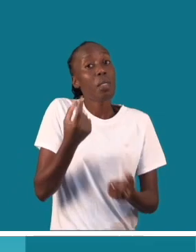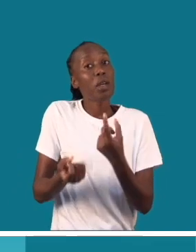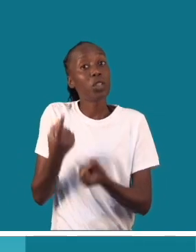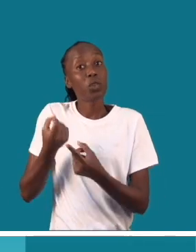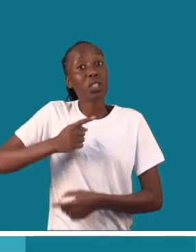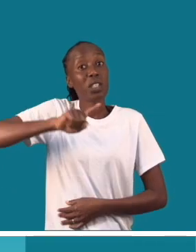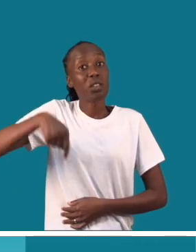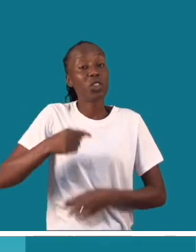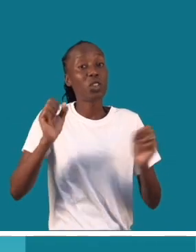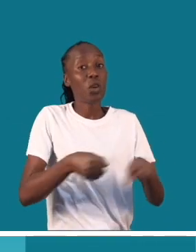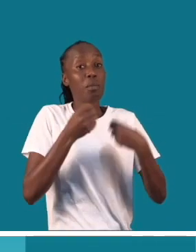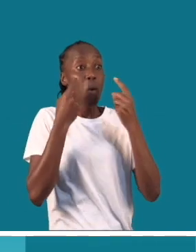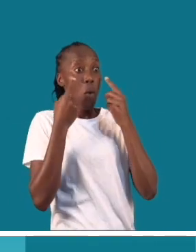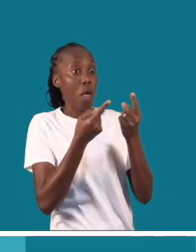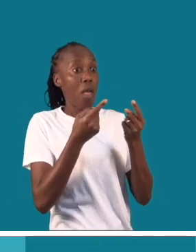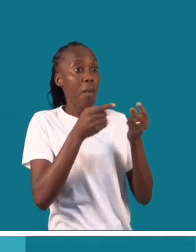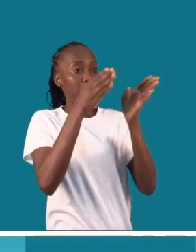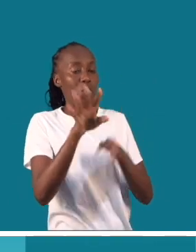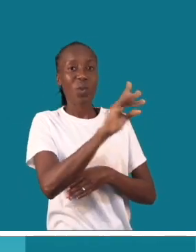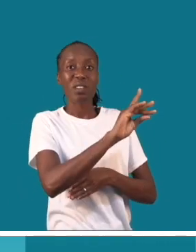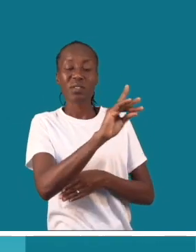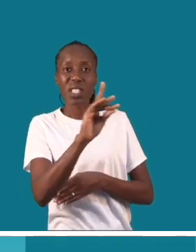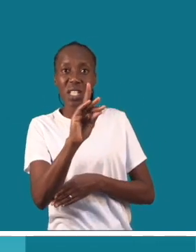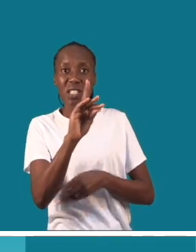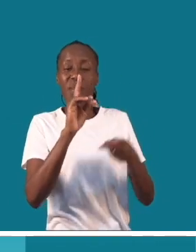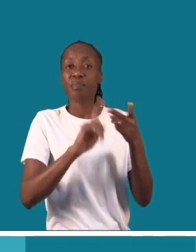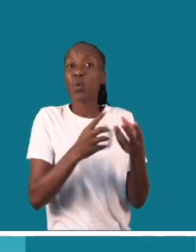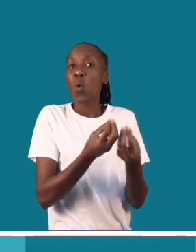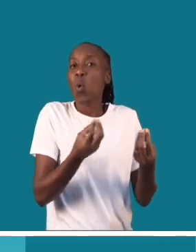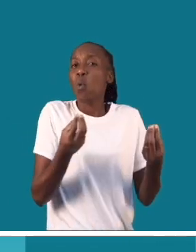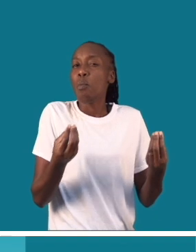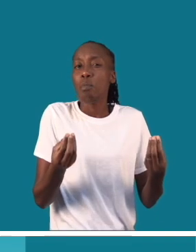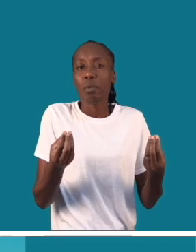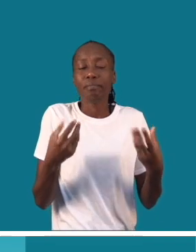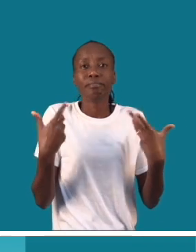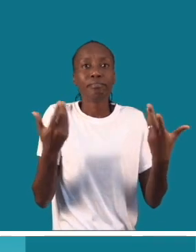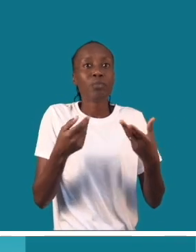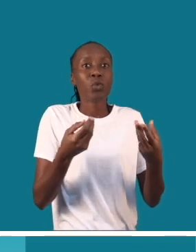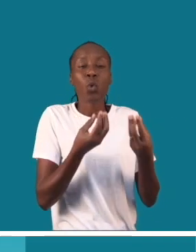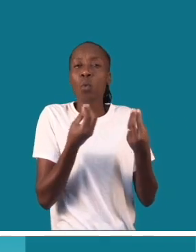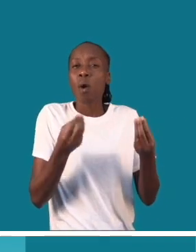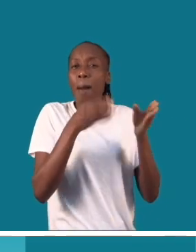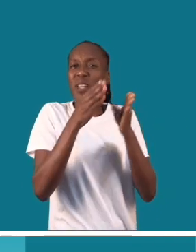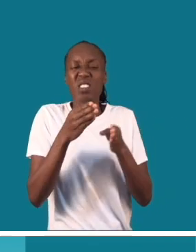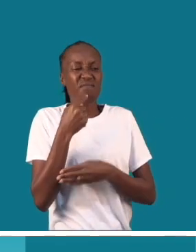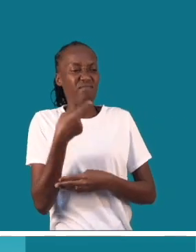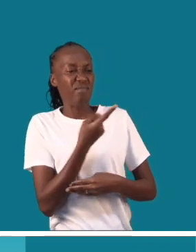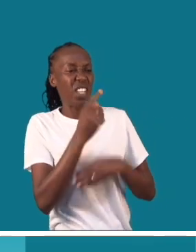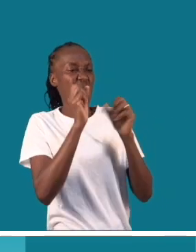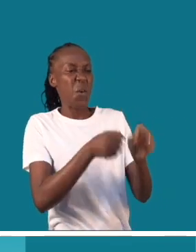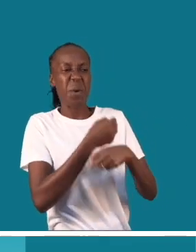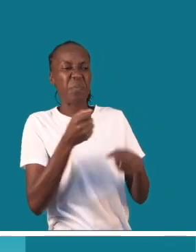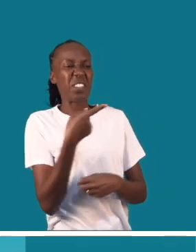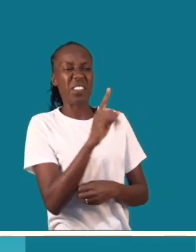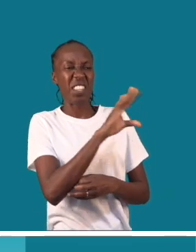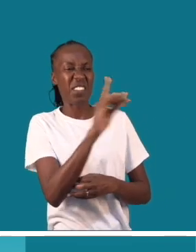Uma das coisas que nós não podemos olhar aqui é olhar um indivíduo com deficiência como um indivíduo